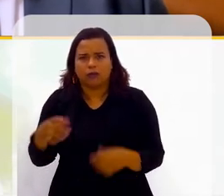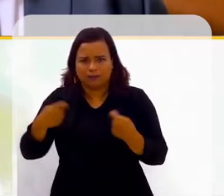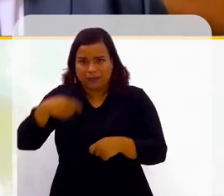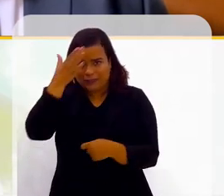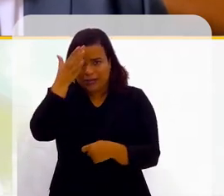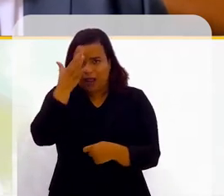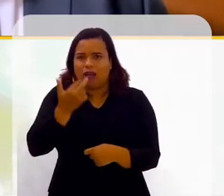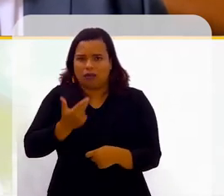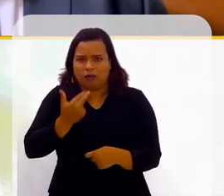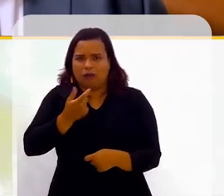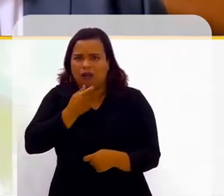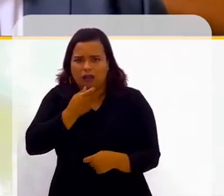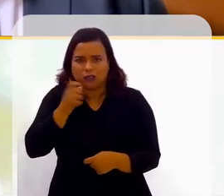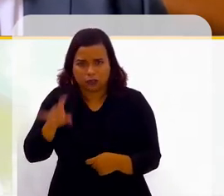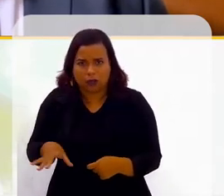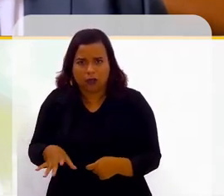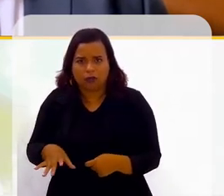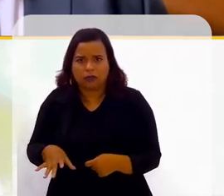para acompanhar as aulas?